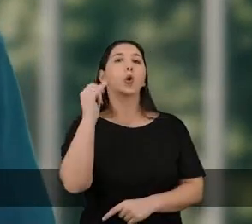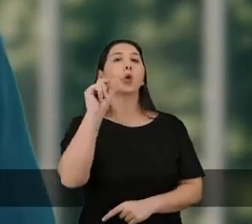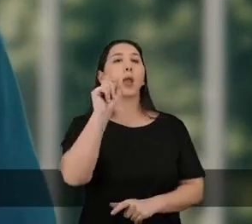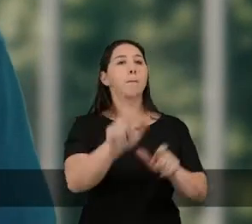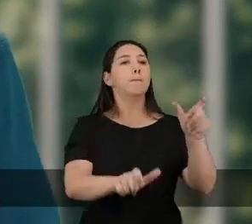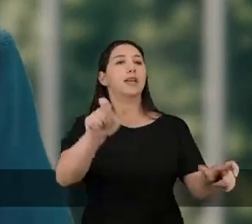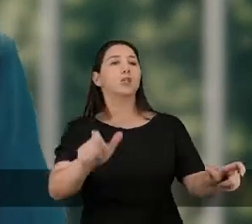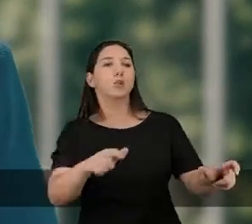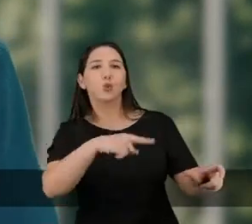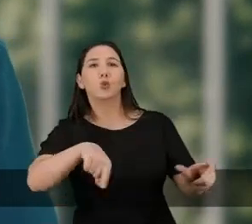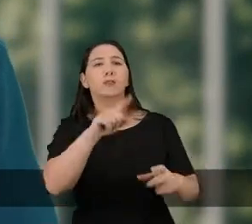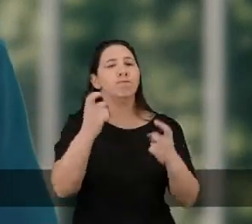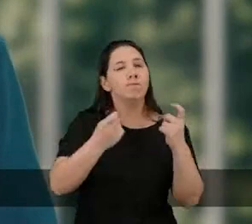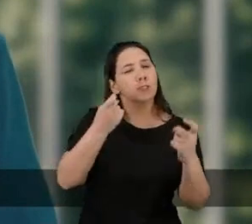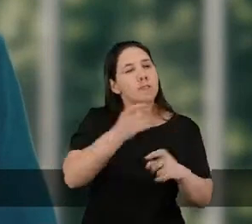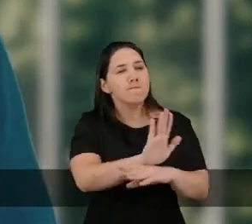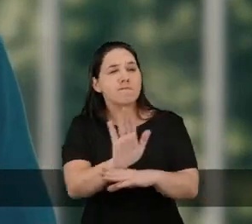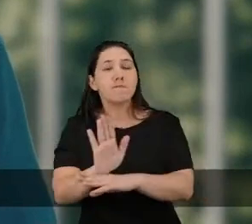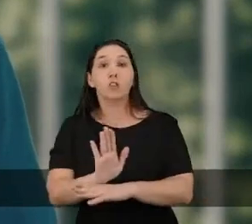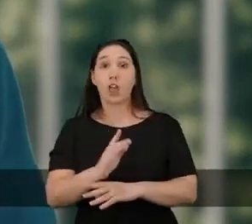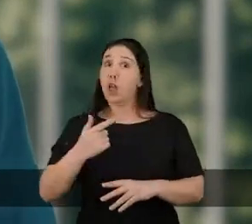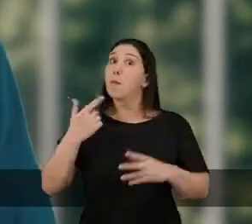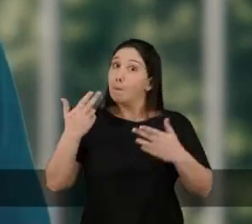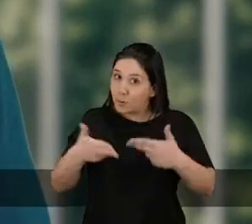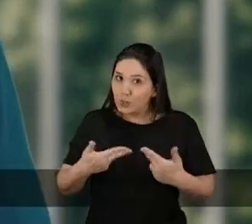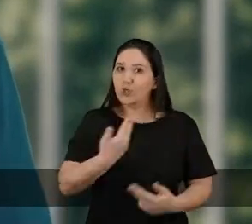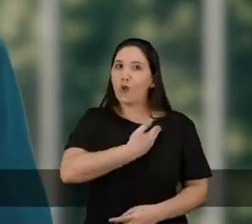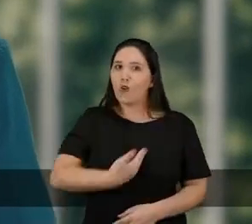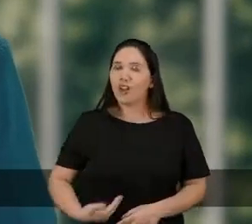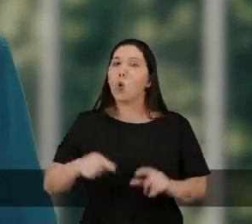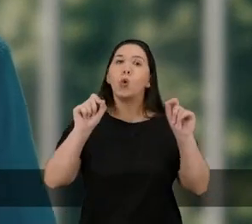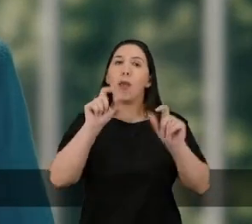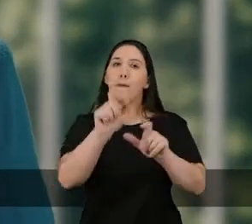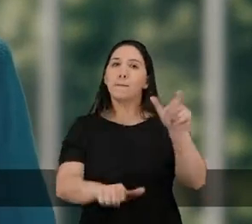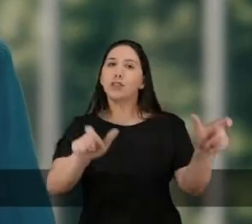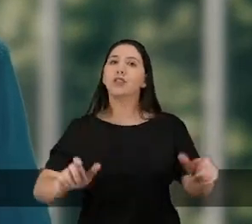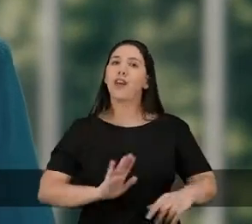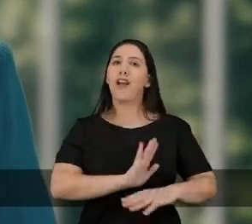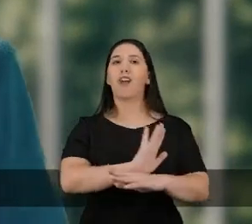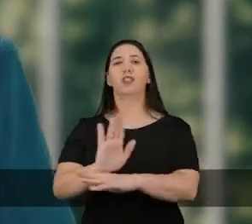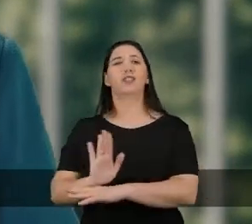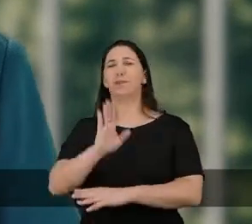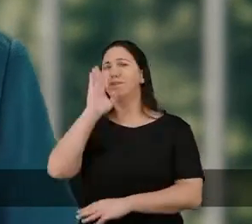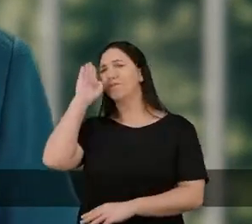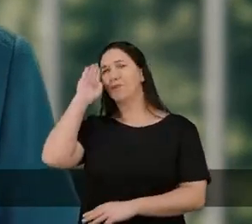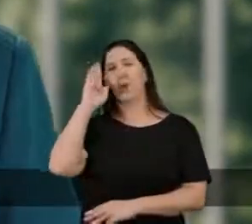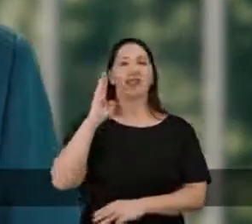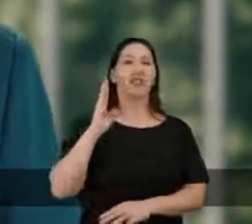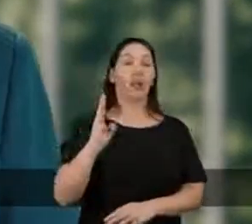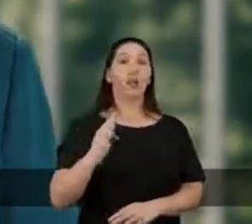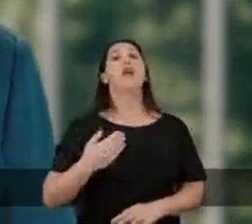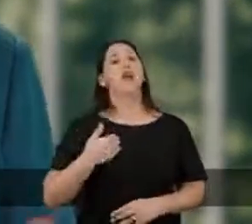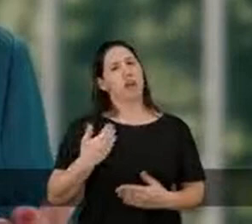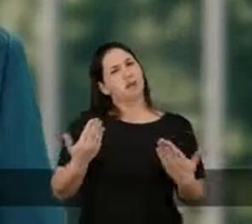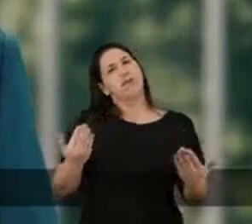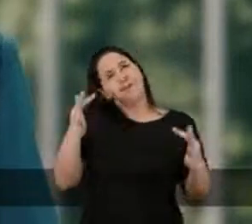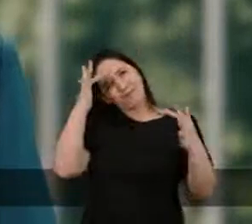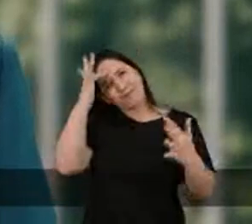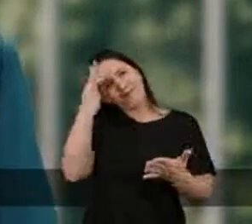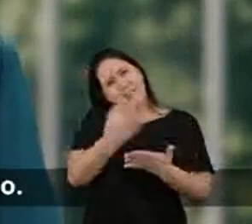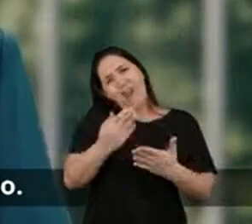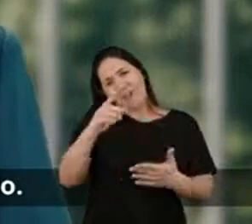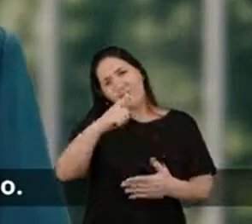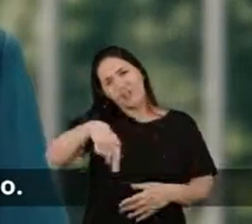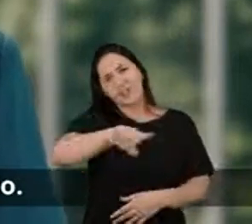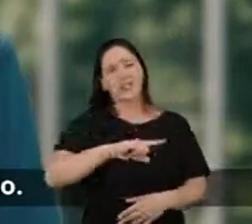se importa acima de tudo com as pessoas. Por isso, nós vamos fazer um governo que prioriza o bem-estar da nossa gente. Tenho fé que os catarinenses